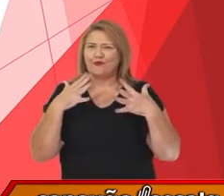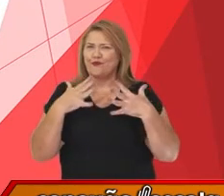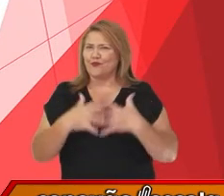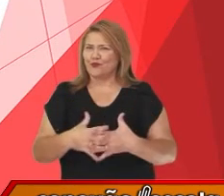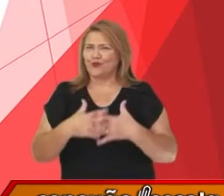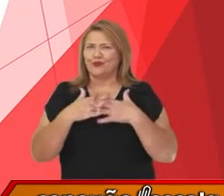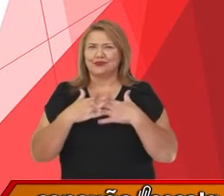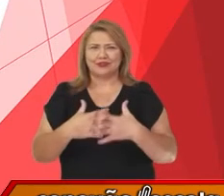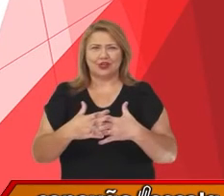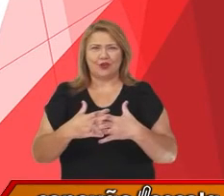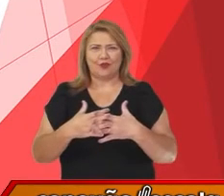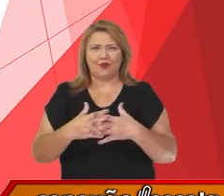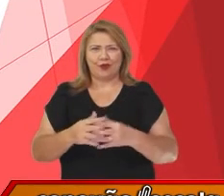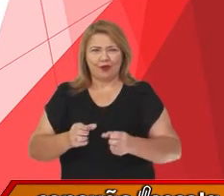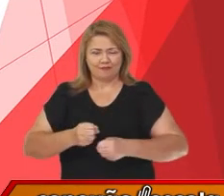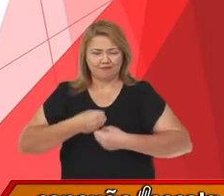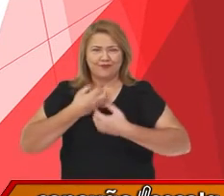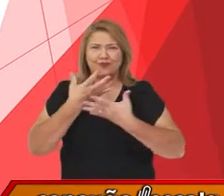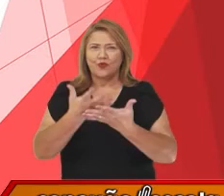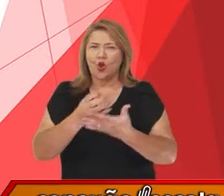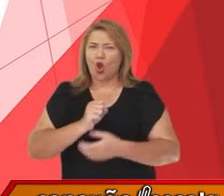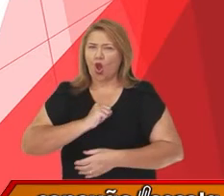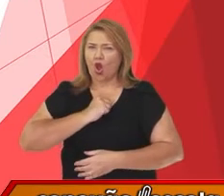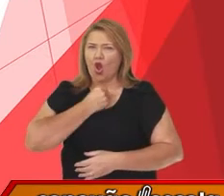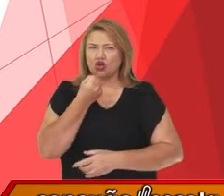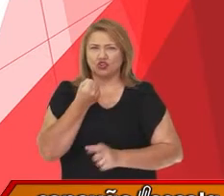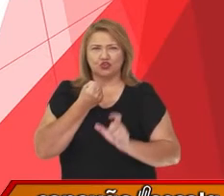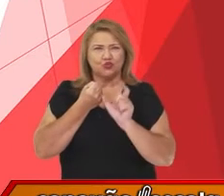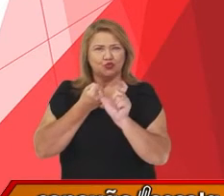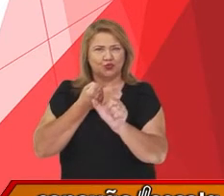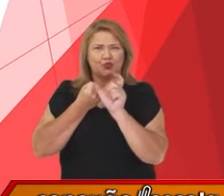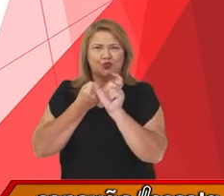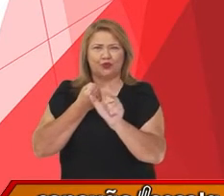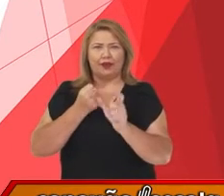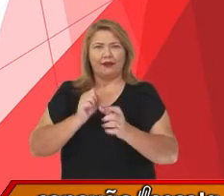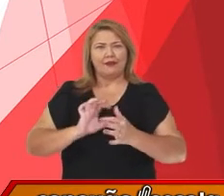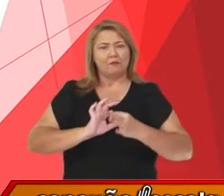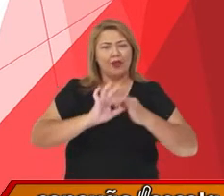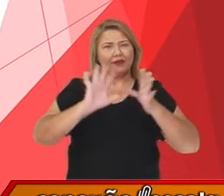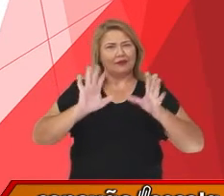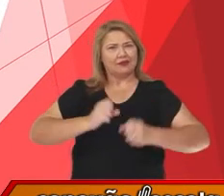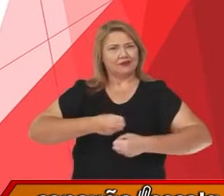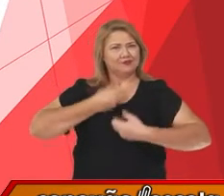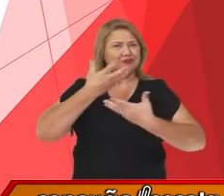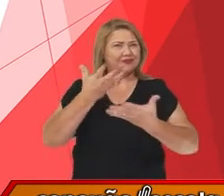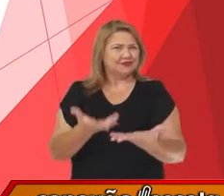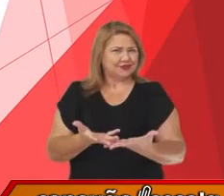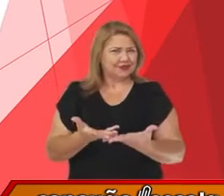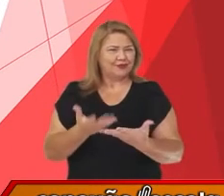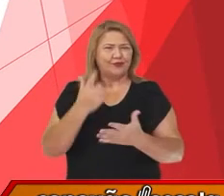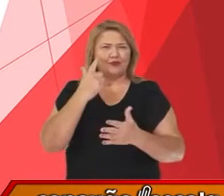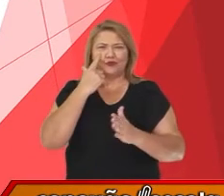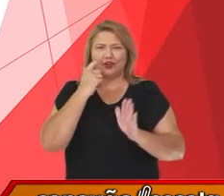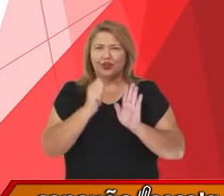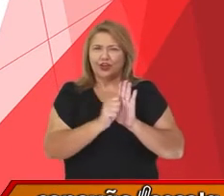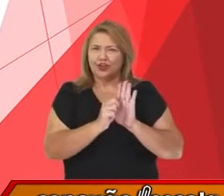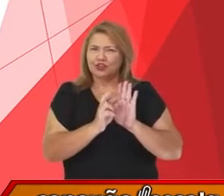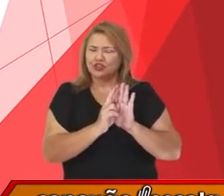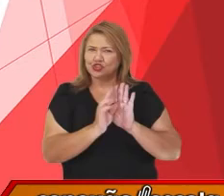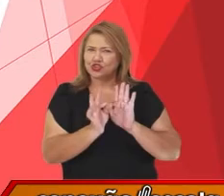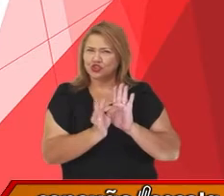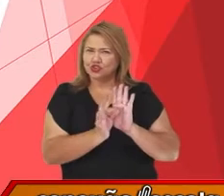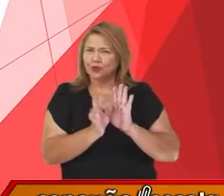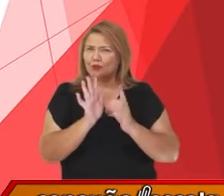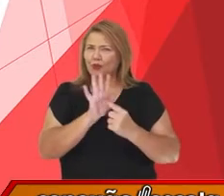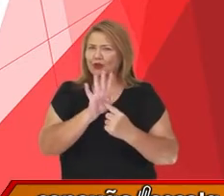discurso de ódio com liberdade de expressão. E é isso que nós veremos aqui também, nesse artigo. E eu trouxe essa